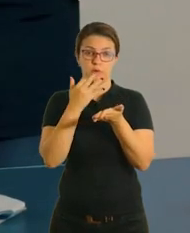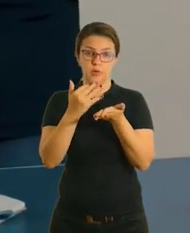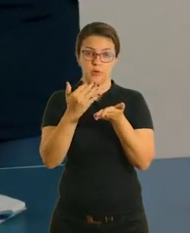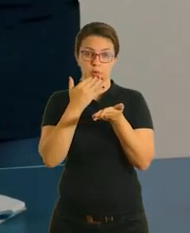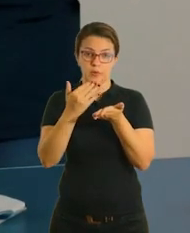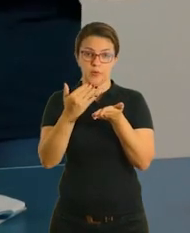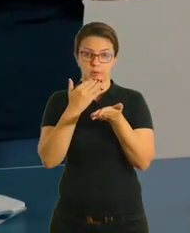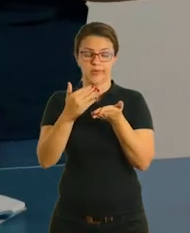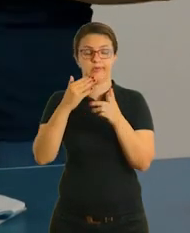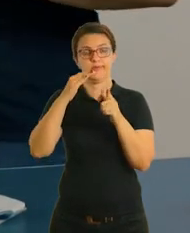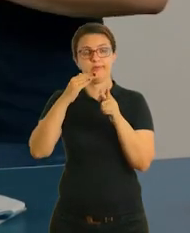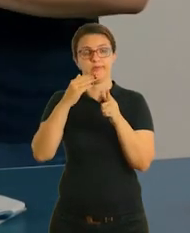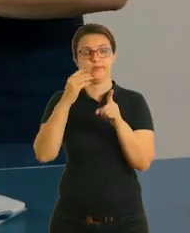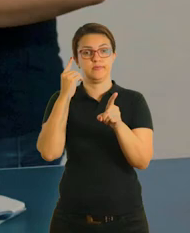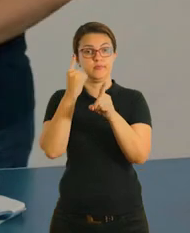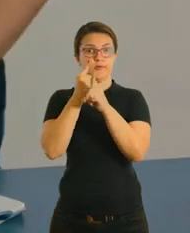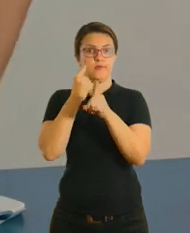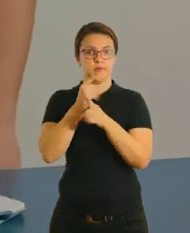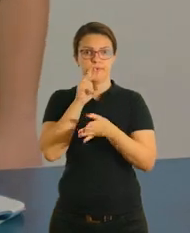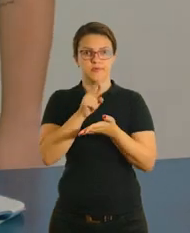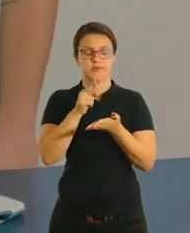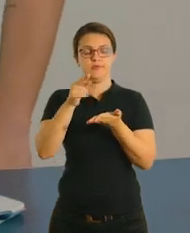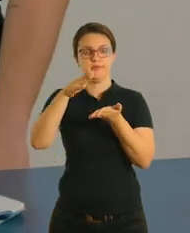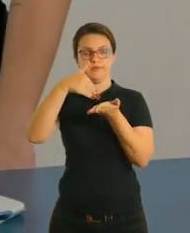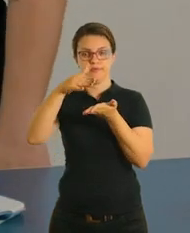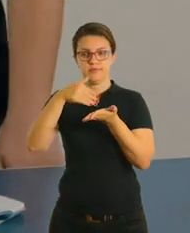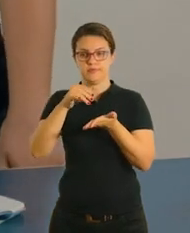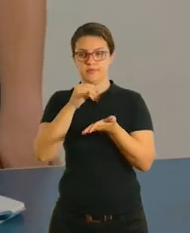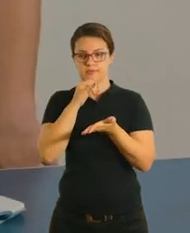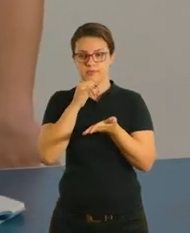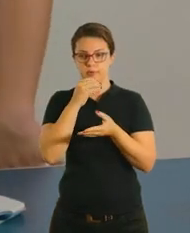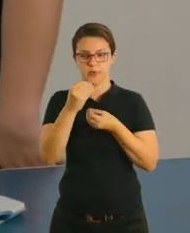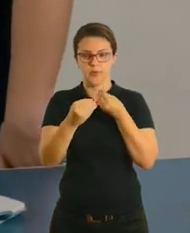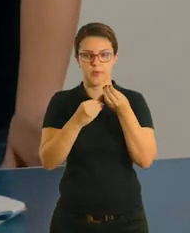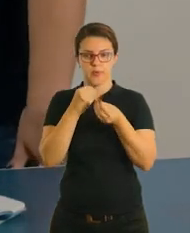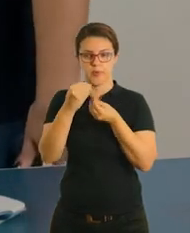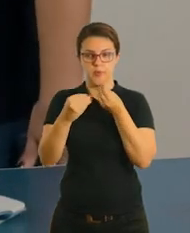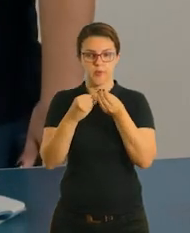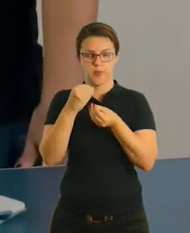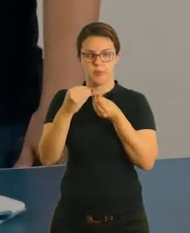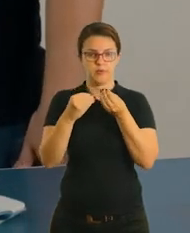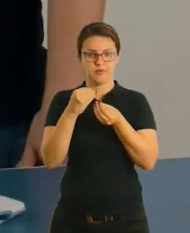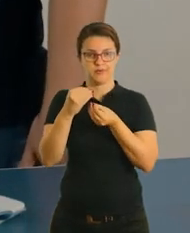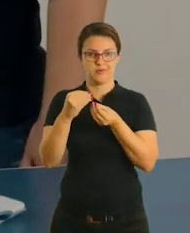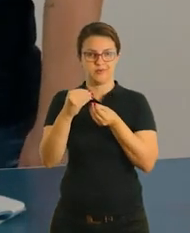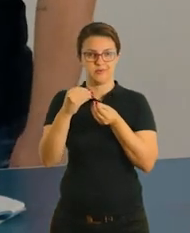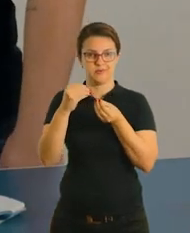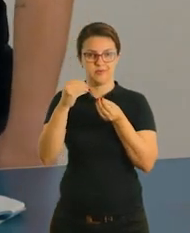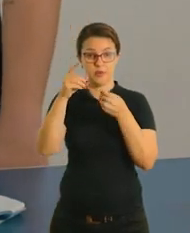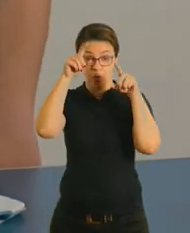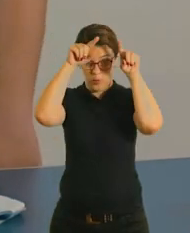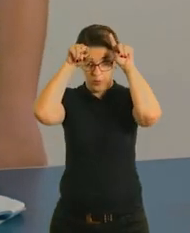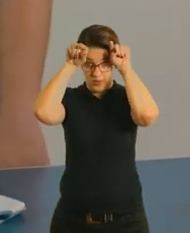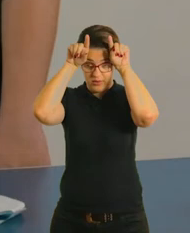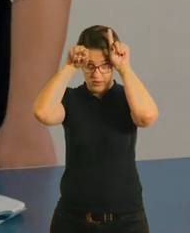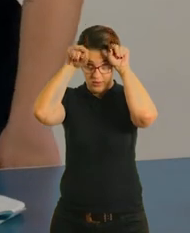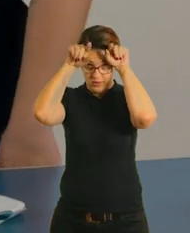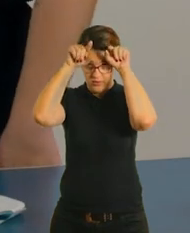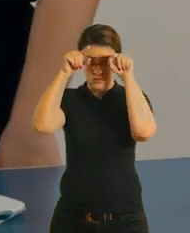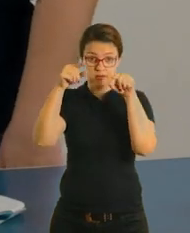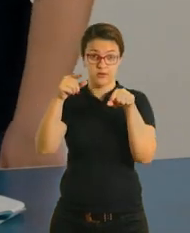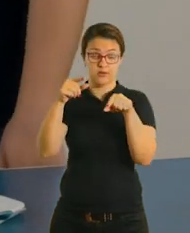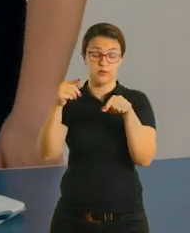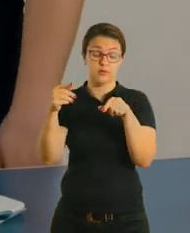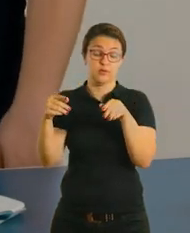encontrados na tabela. Então, para você conseguir fazer o alienígena chegar até a nave, você vai resolver todas